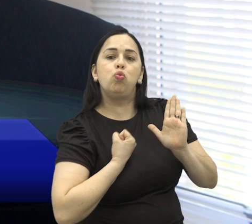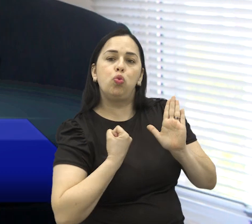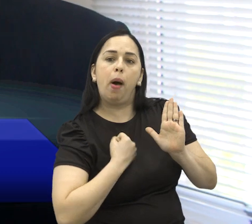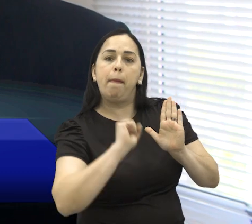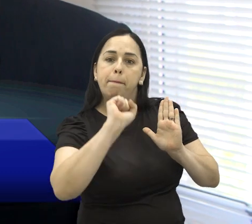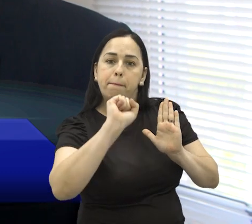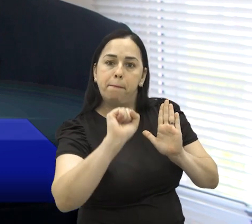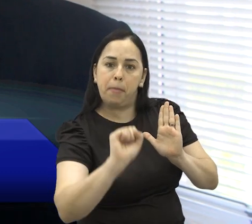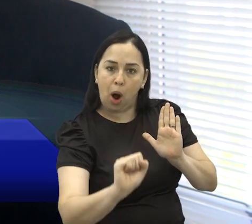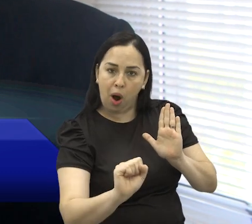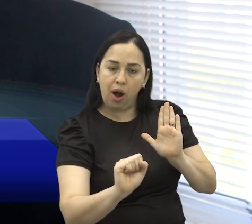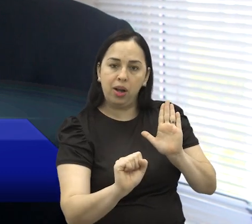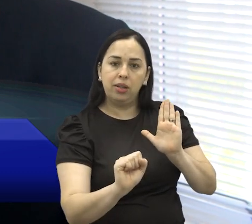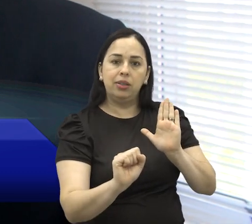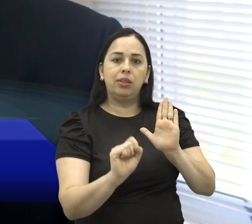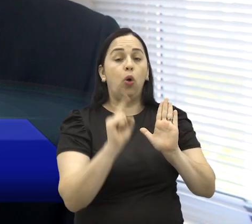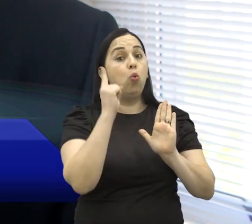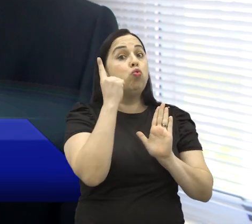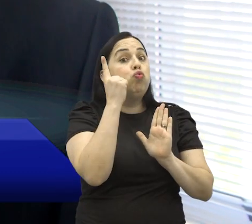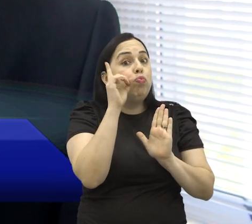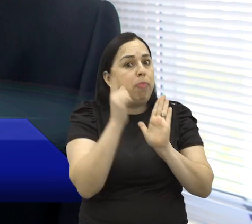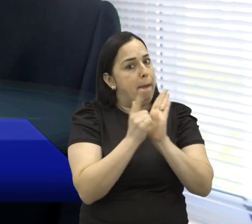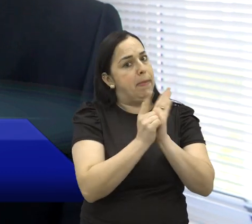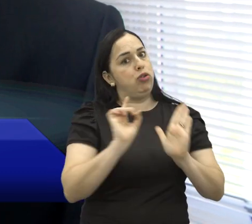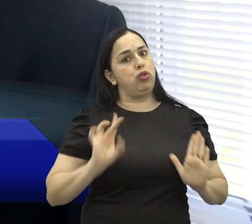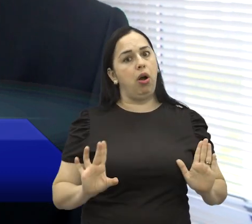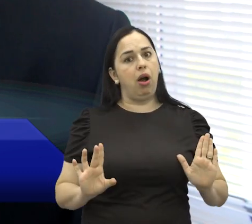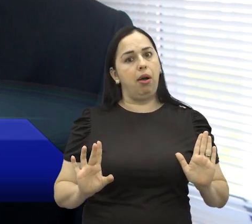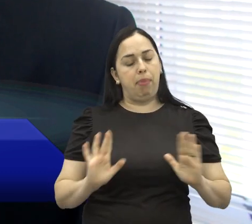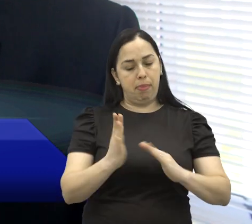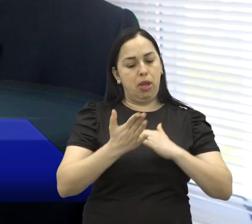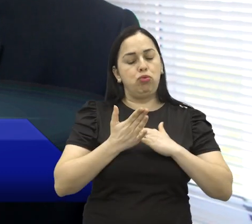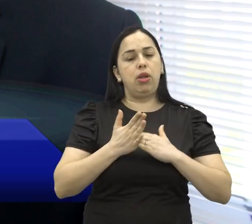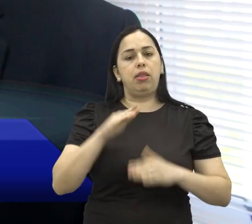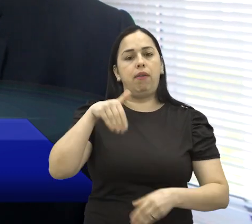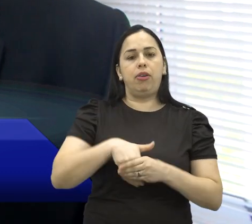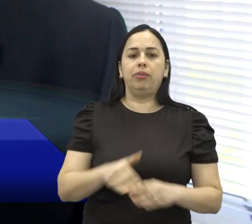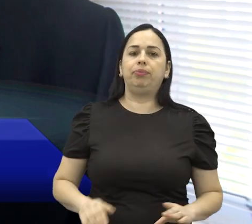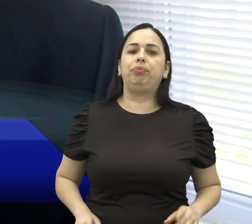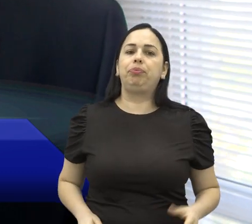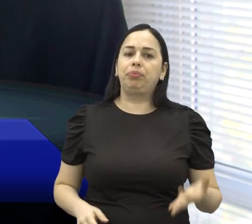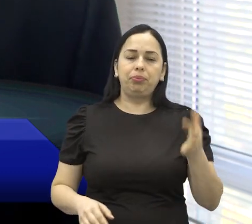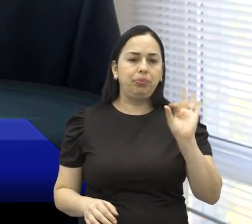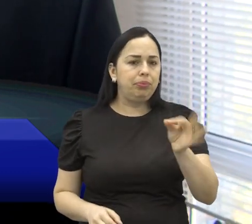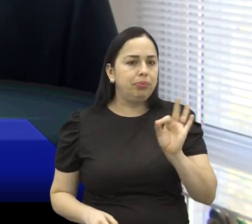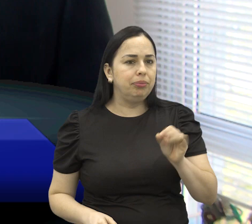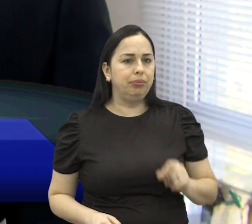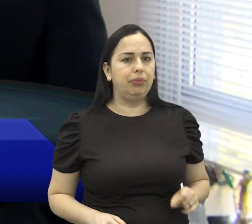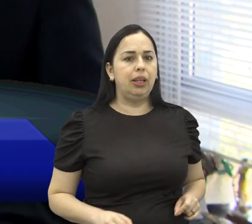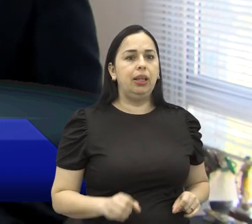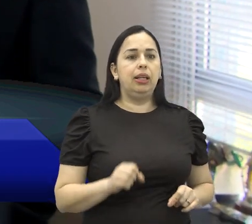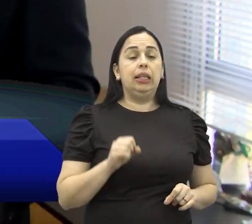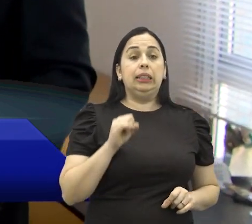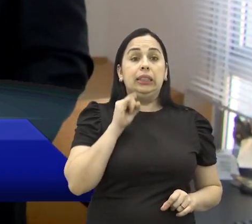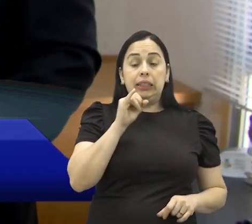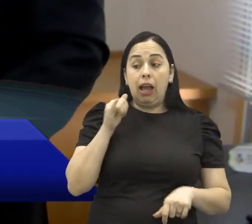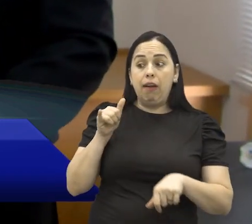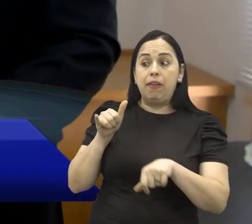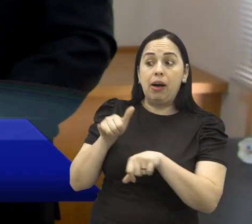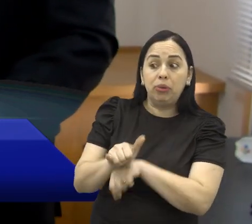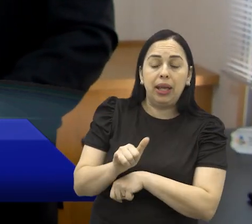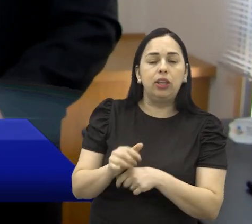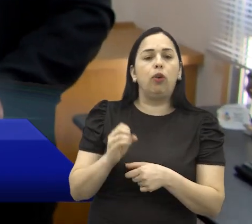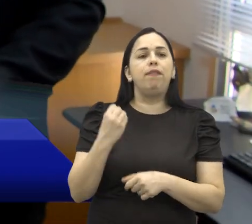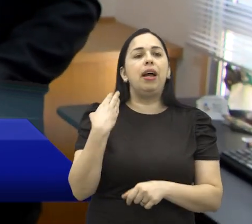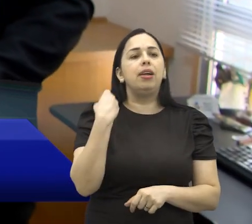panfleto do candidato para a zona eleitoral, mas um panfleto só para auxiliar na votação. Certo. E não consegui